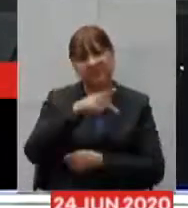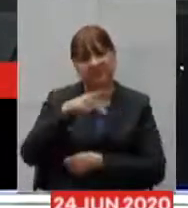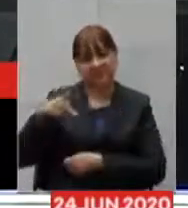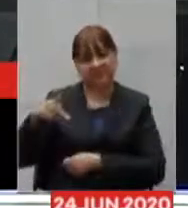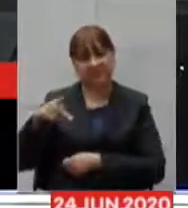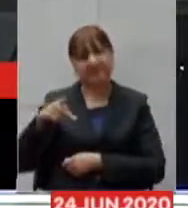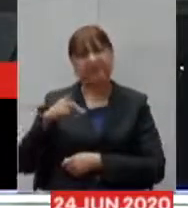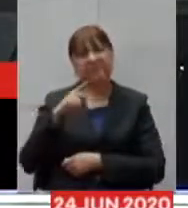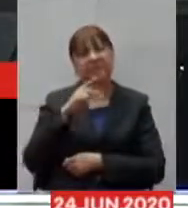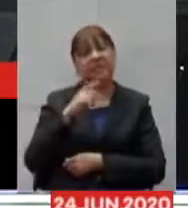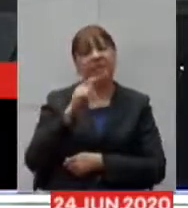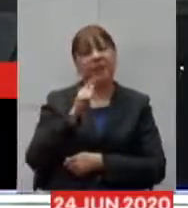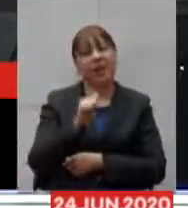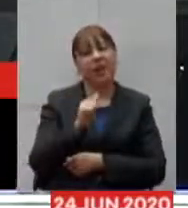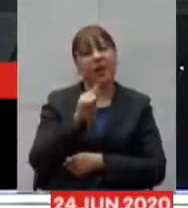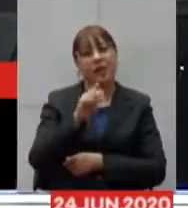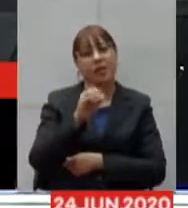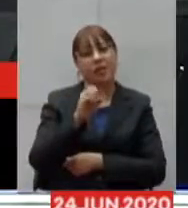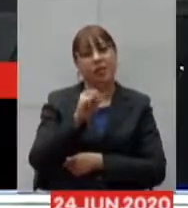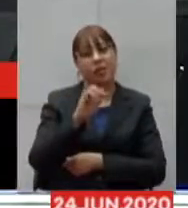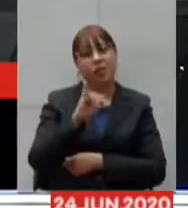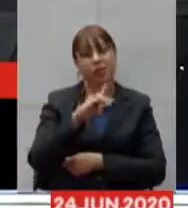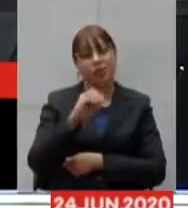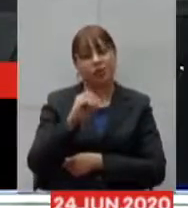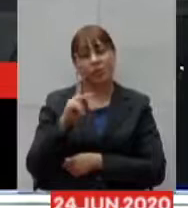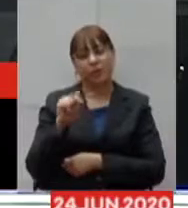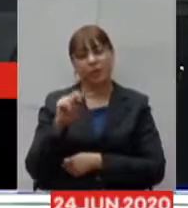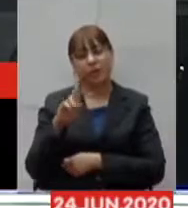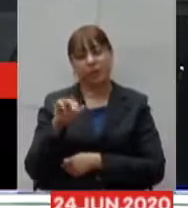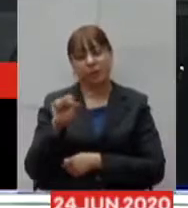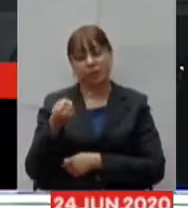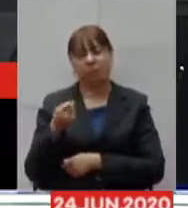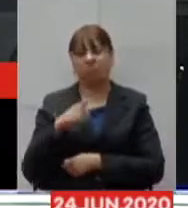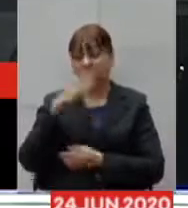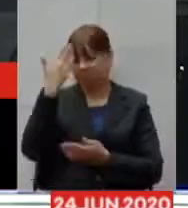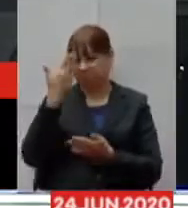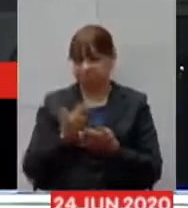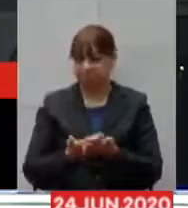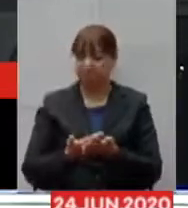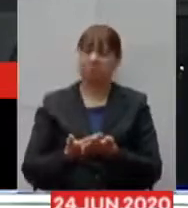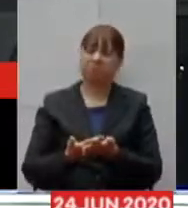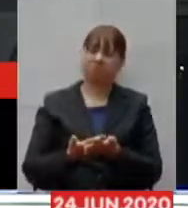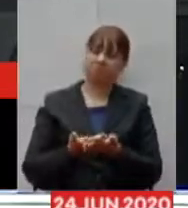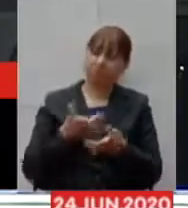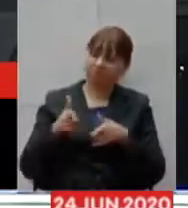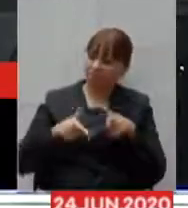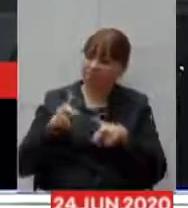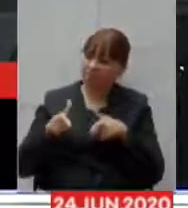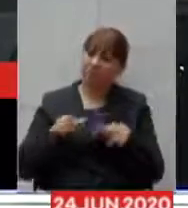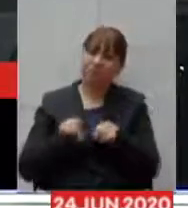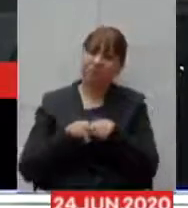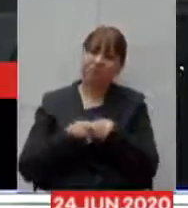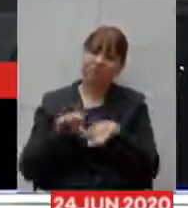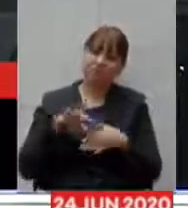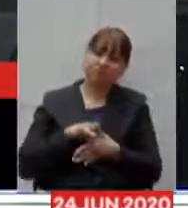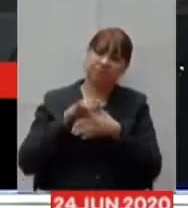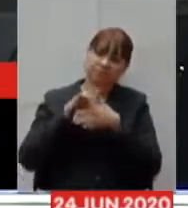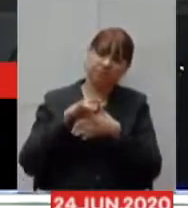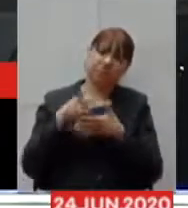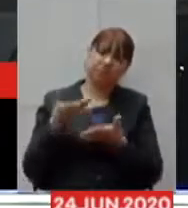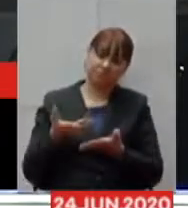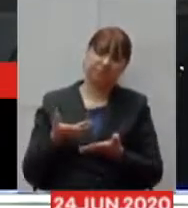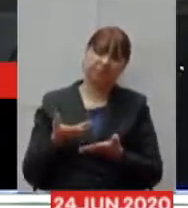Agostinho Patrus pela confiança pelo dinamismo e pela liderança que comanda